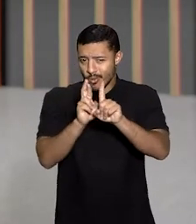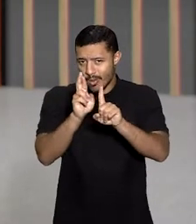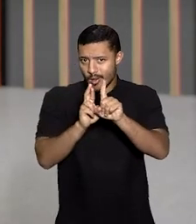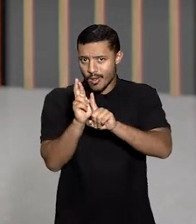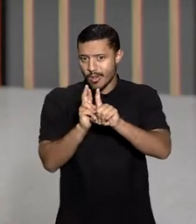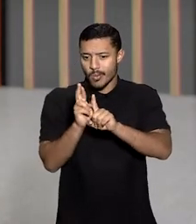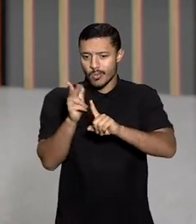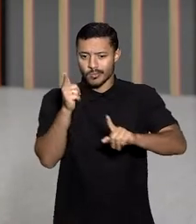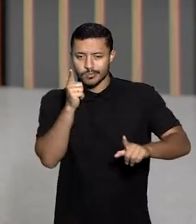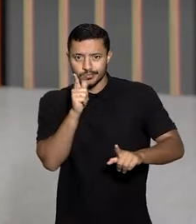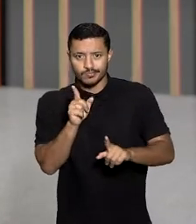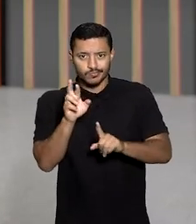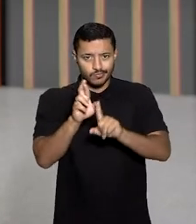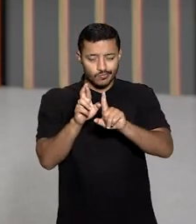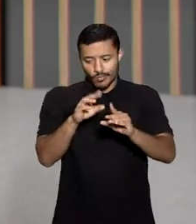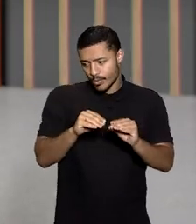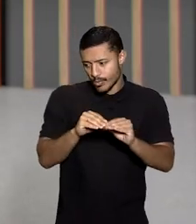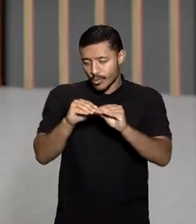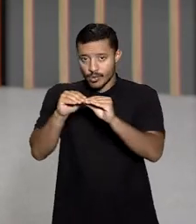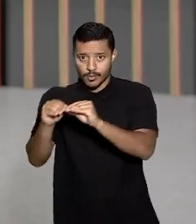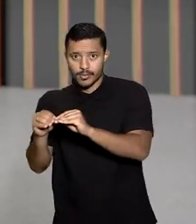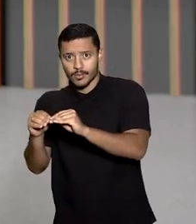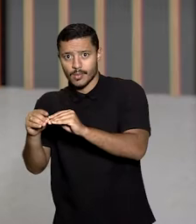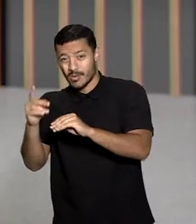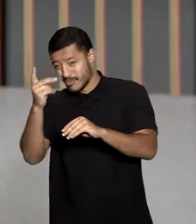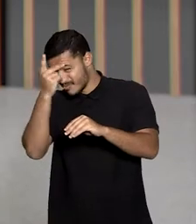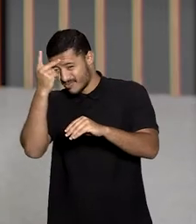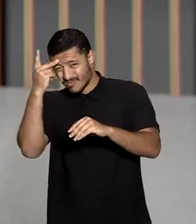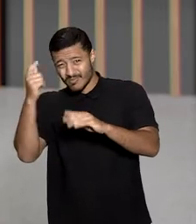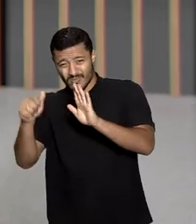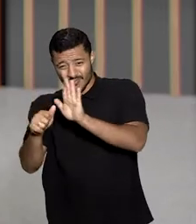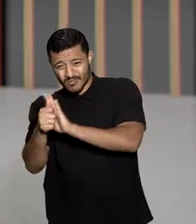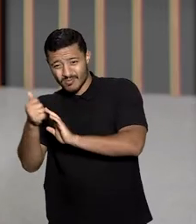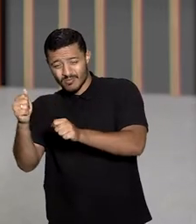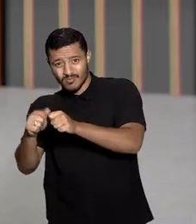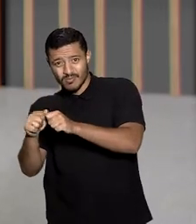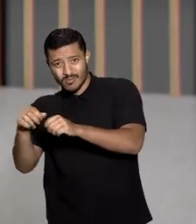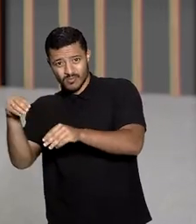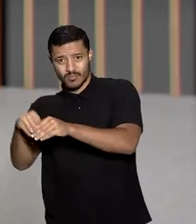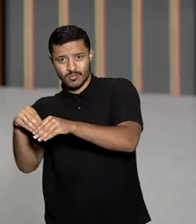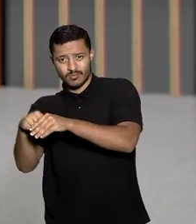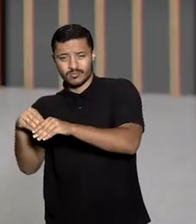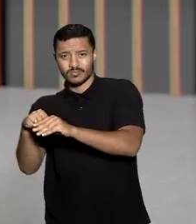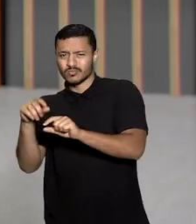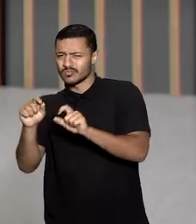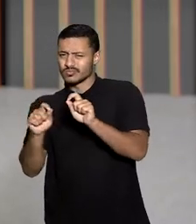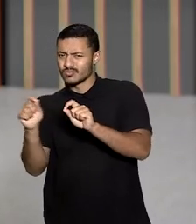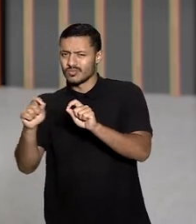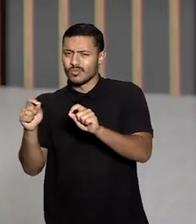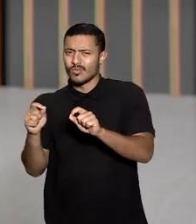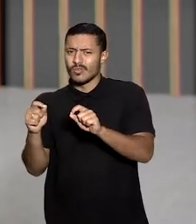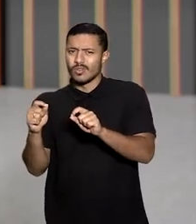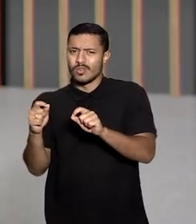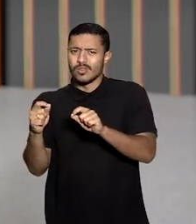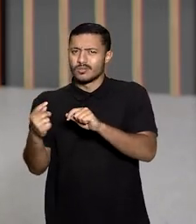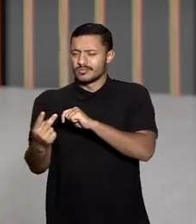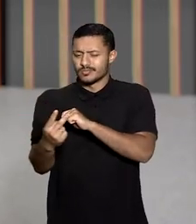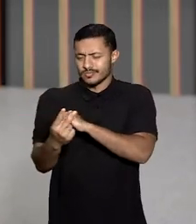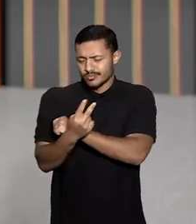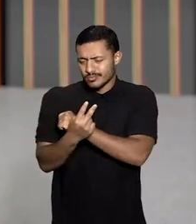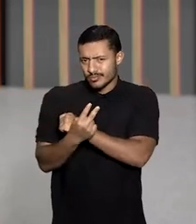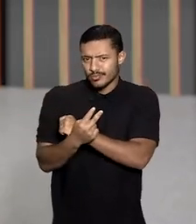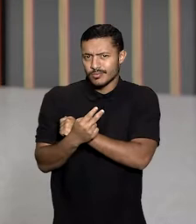vencido, a relatoria é transferida para o autor do primeiro voto vencedor, o qual fica prevento para